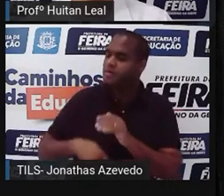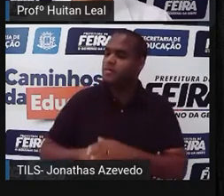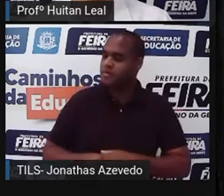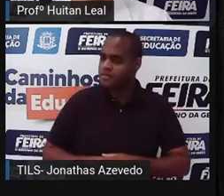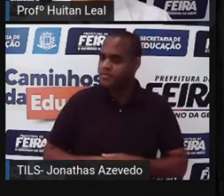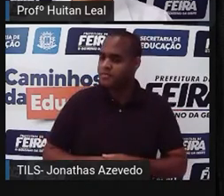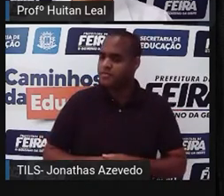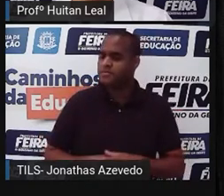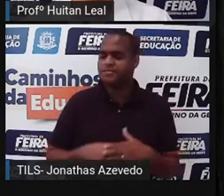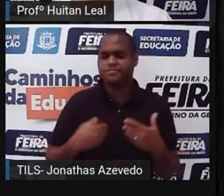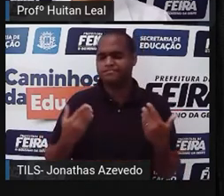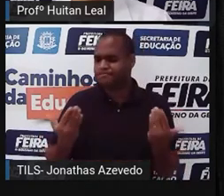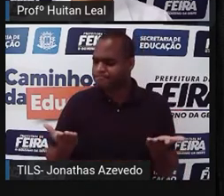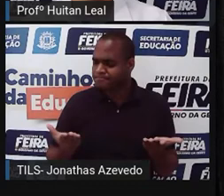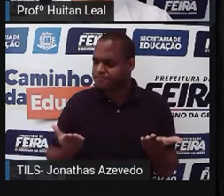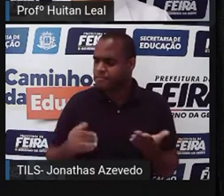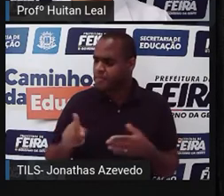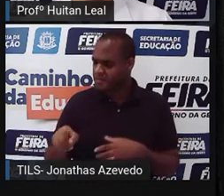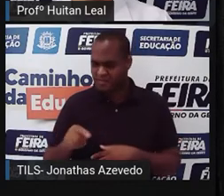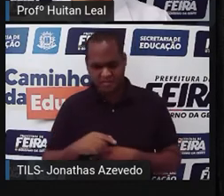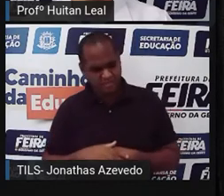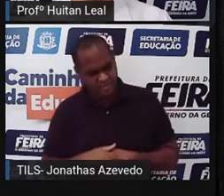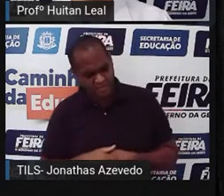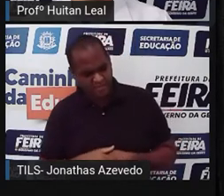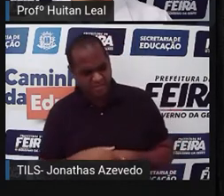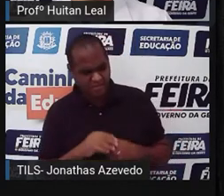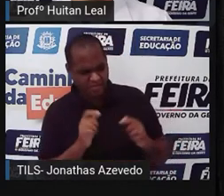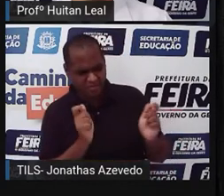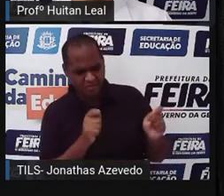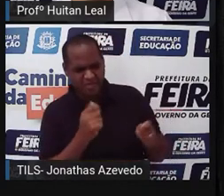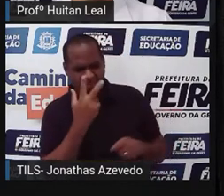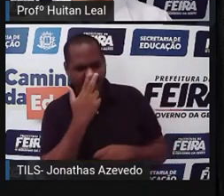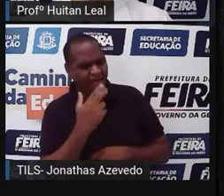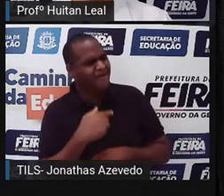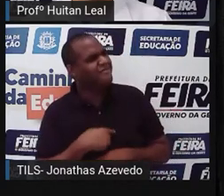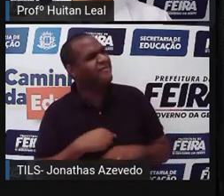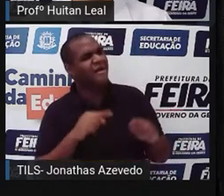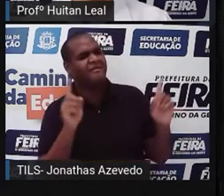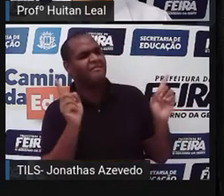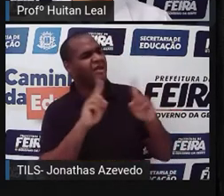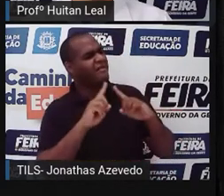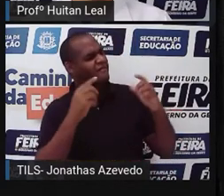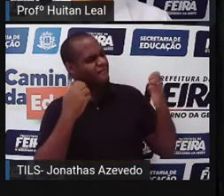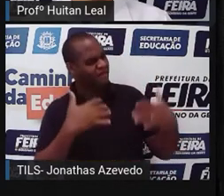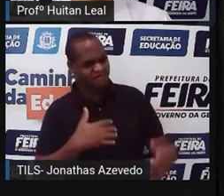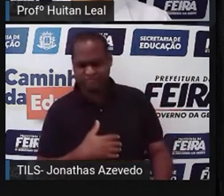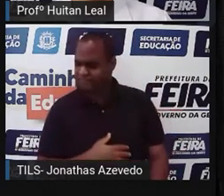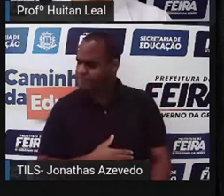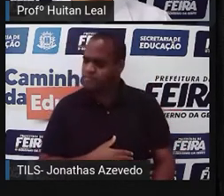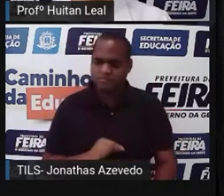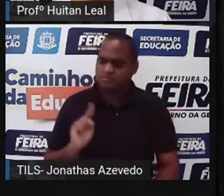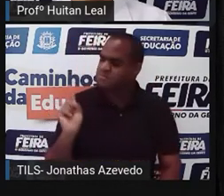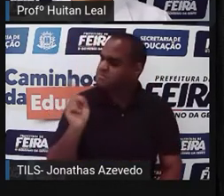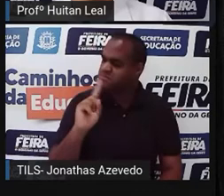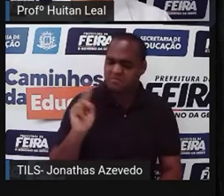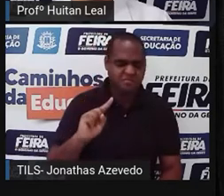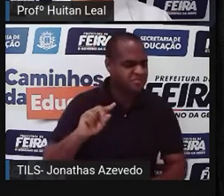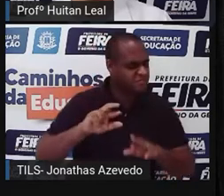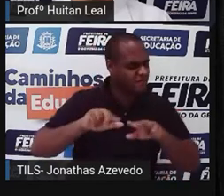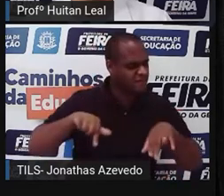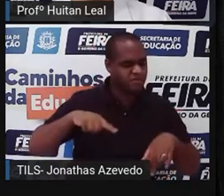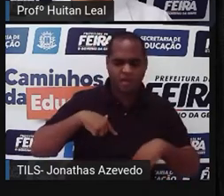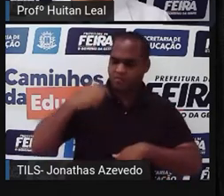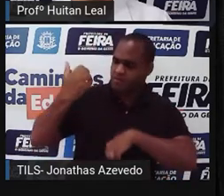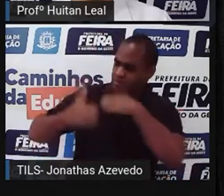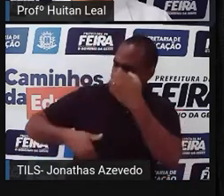Mas você podia fazer isso de uma forma mais discreta, negativo. Já usei todas as